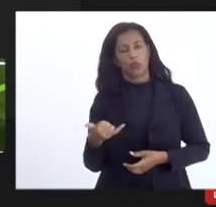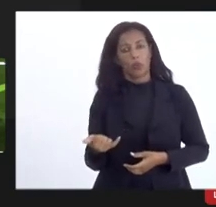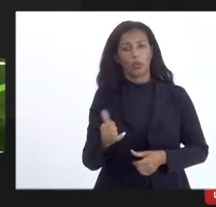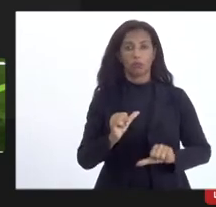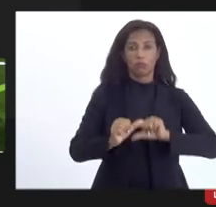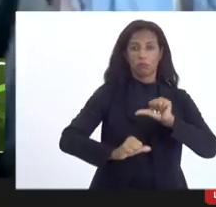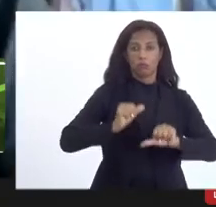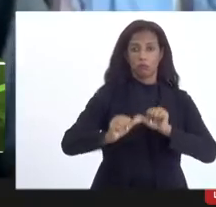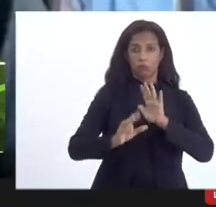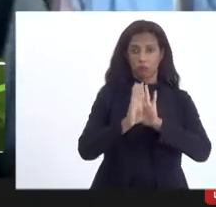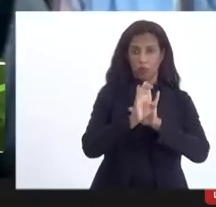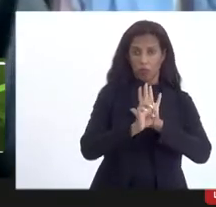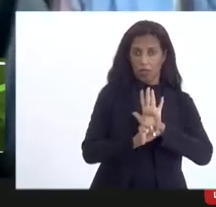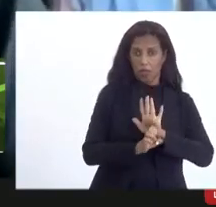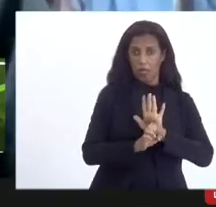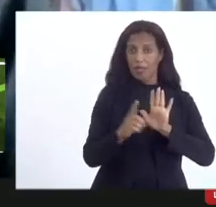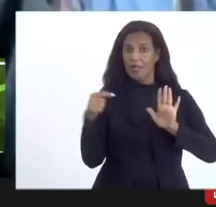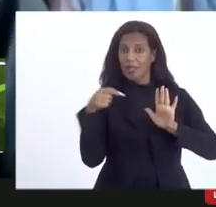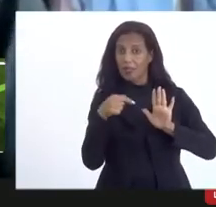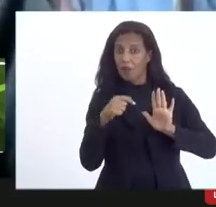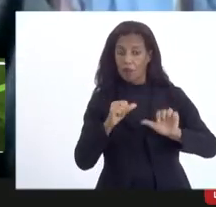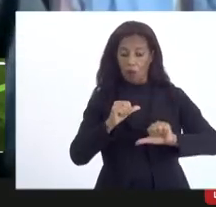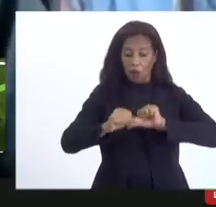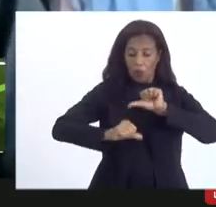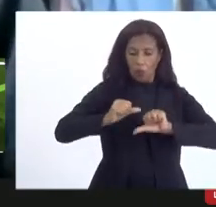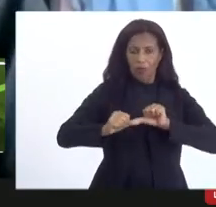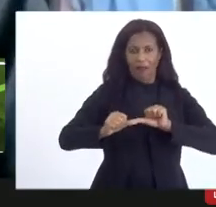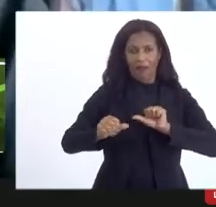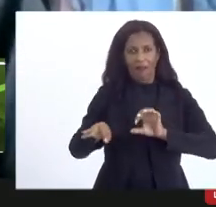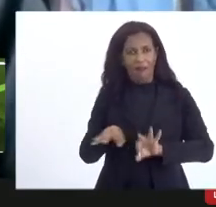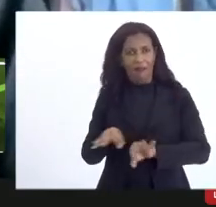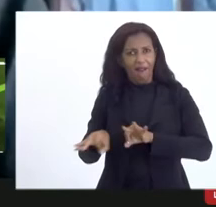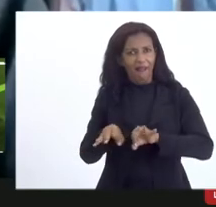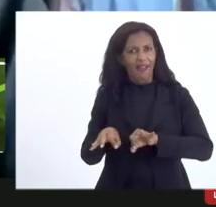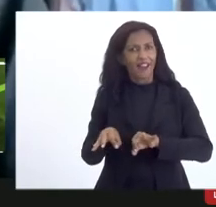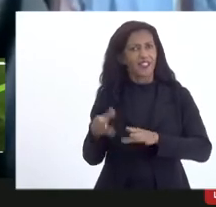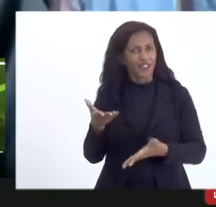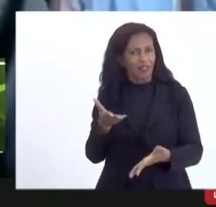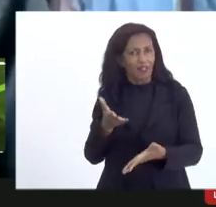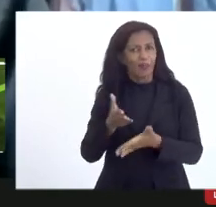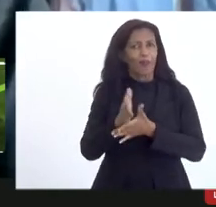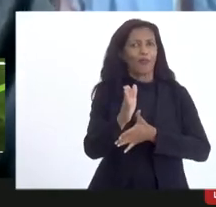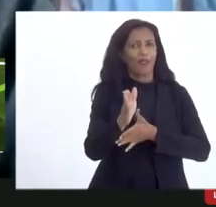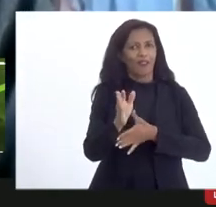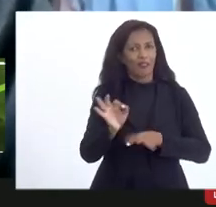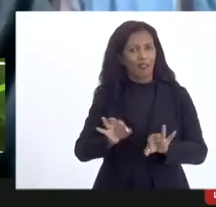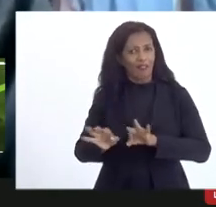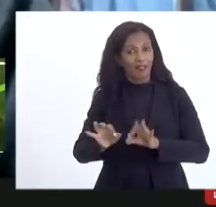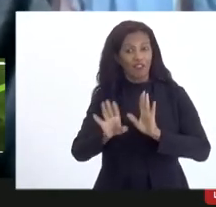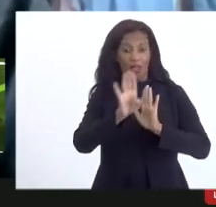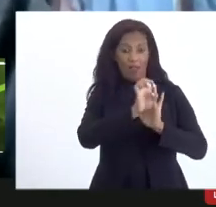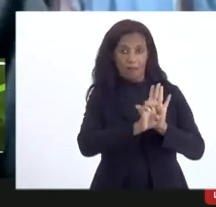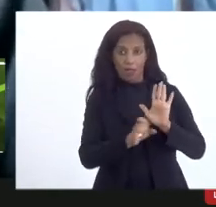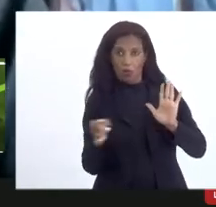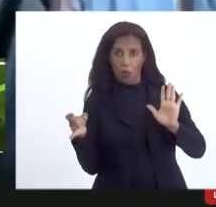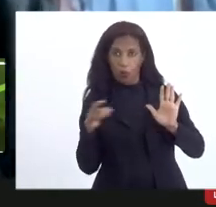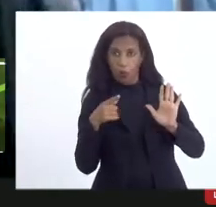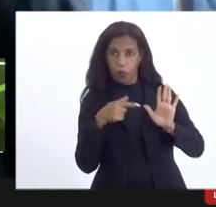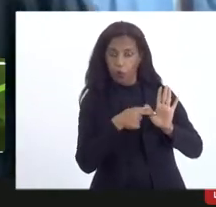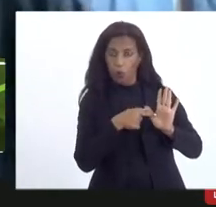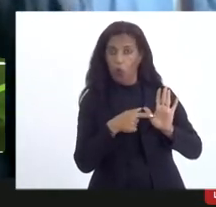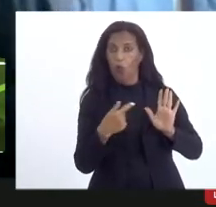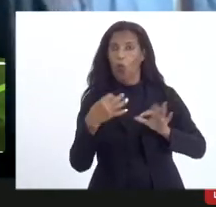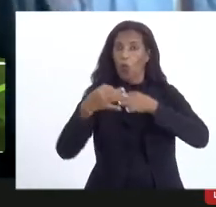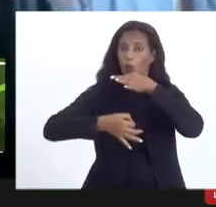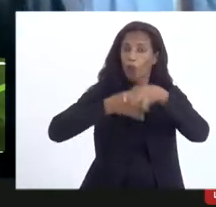emendas e essas emendas vão mudar o projeto. A gente vai aprovar o projeto assim emendado. Ou seja, as sugestões